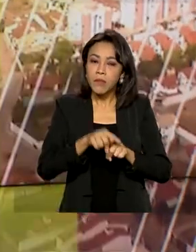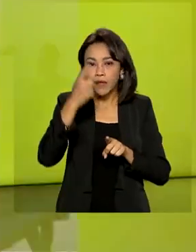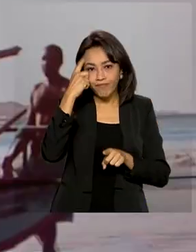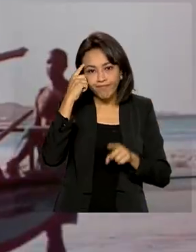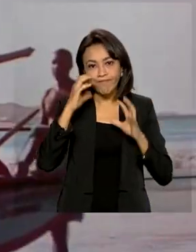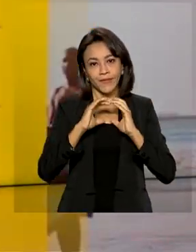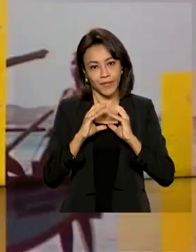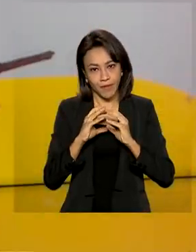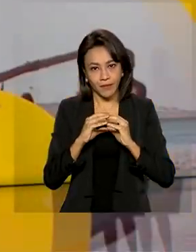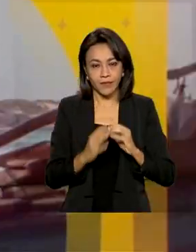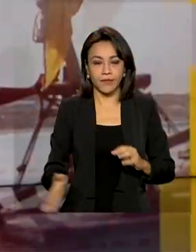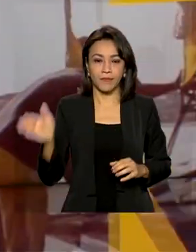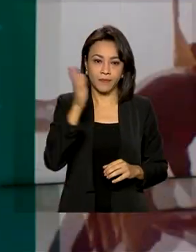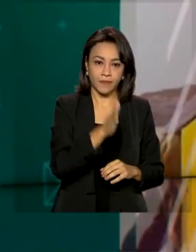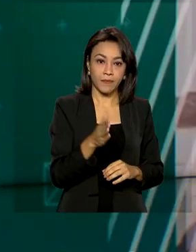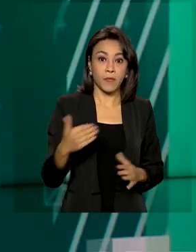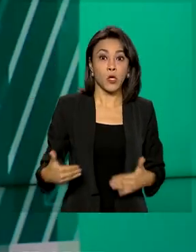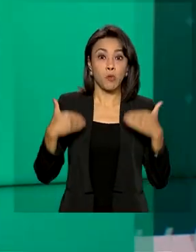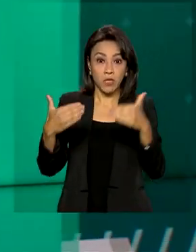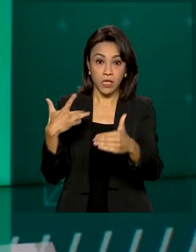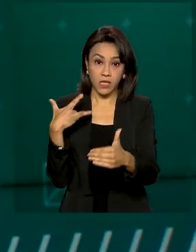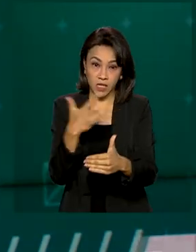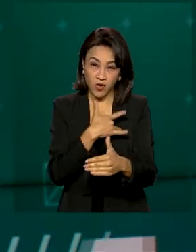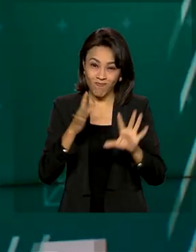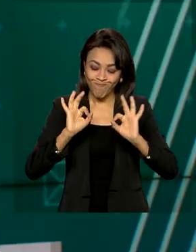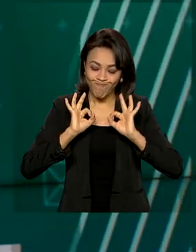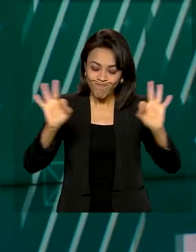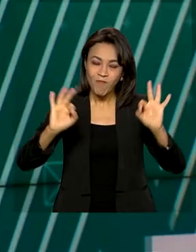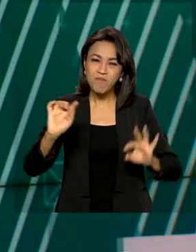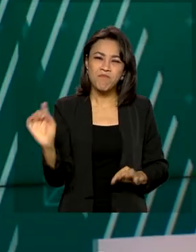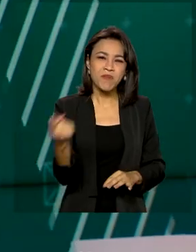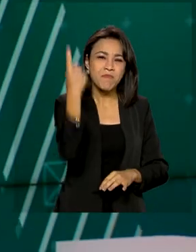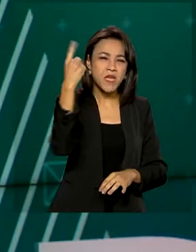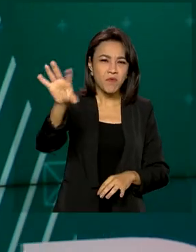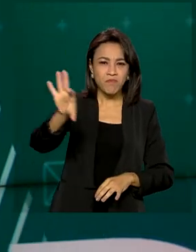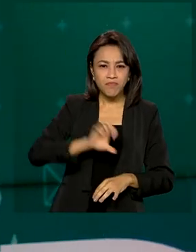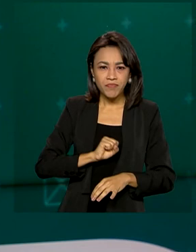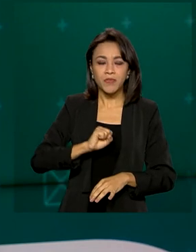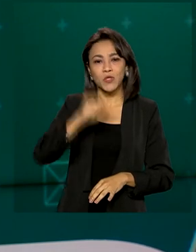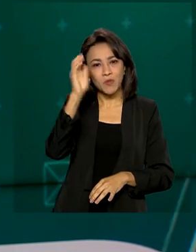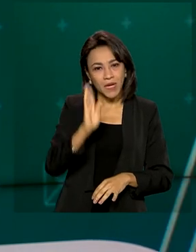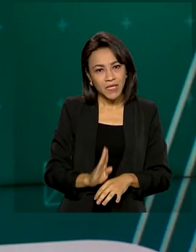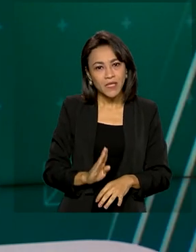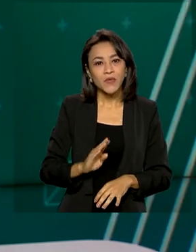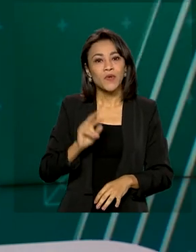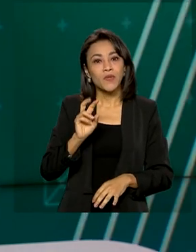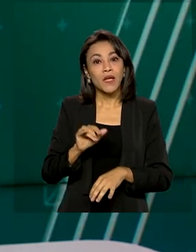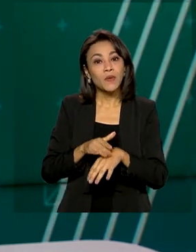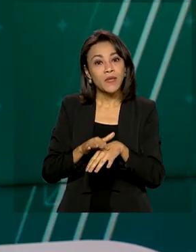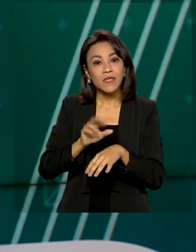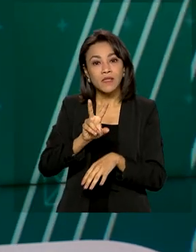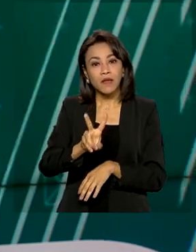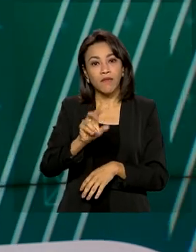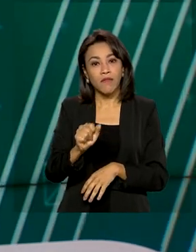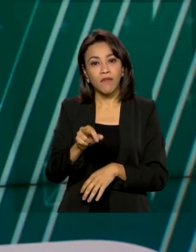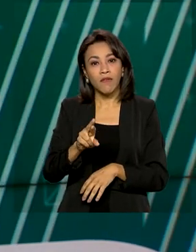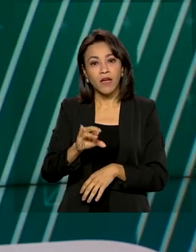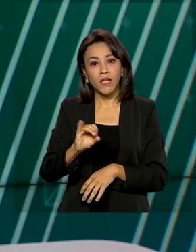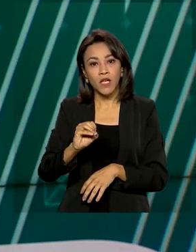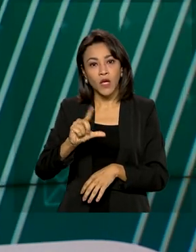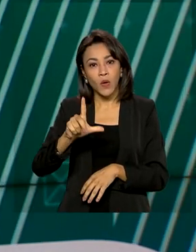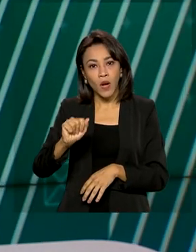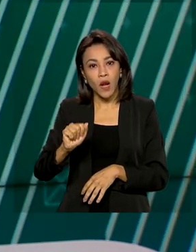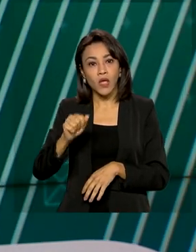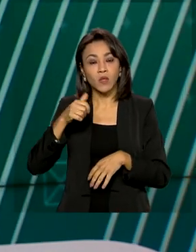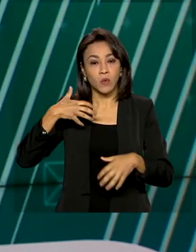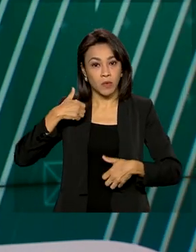E o Ministério da Saúde confirmou o primeiro caso de varíola dos macacos aqui no Brasil. A confirmação foi feita pelo Instituto